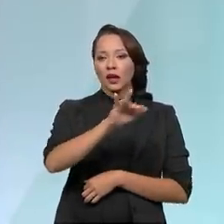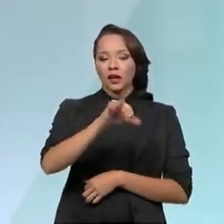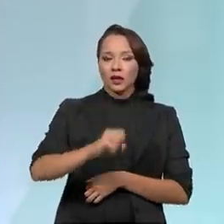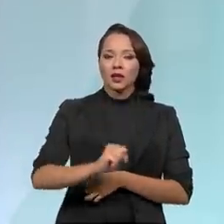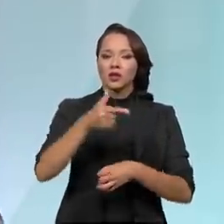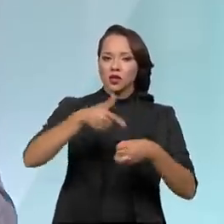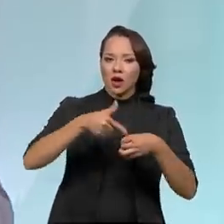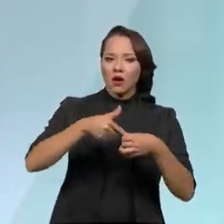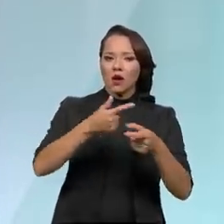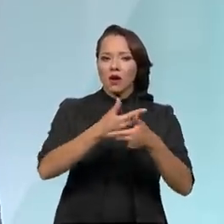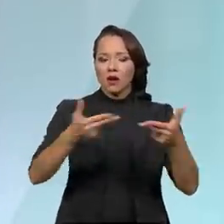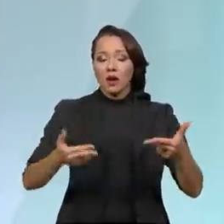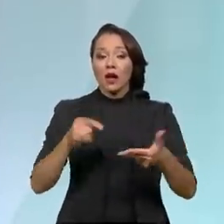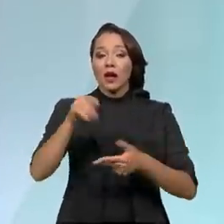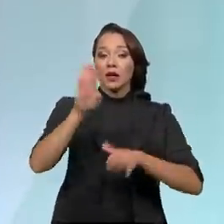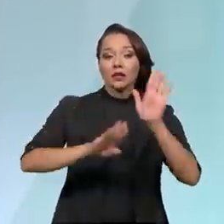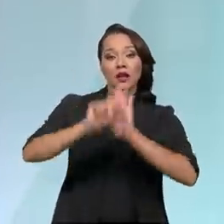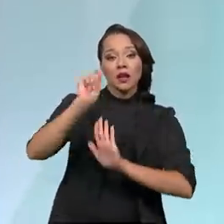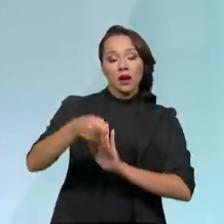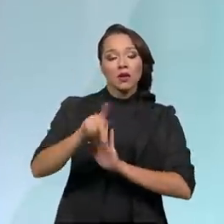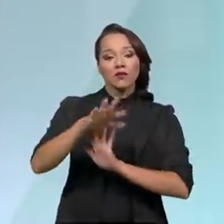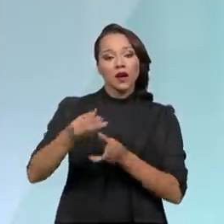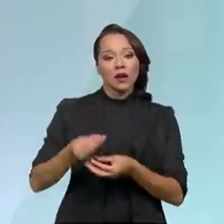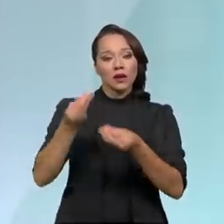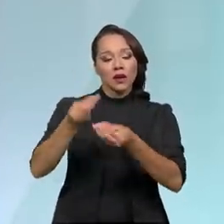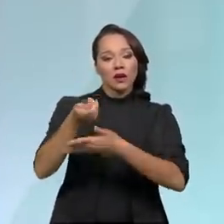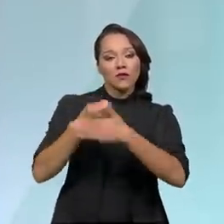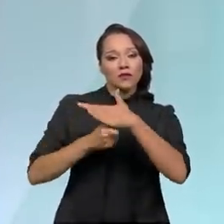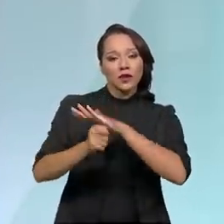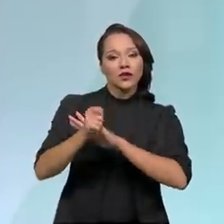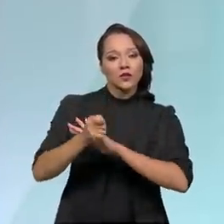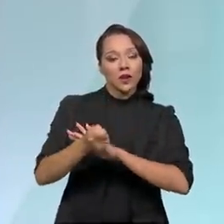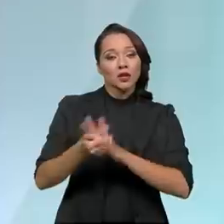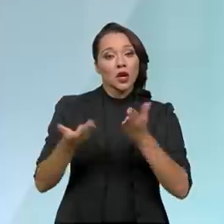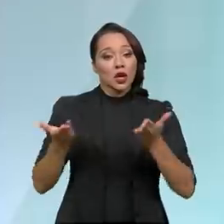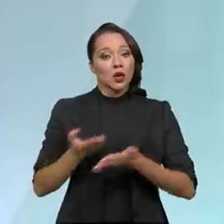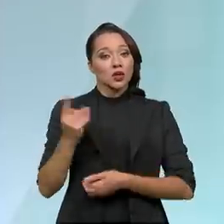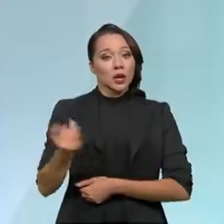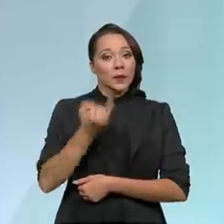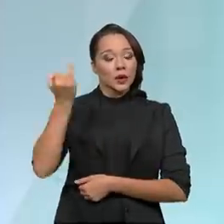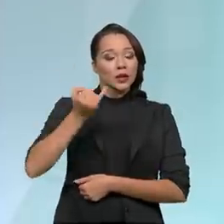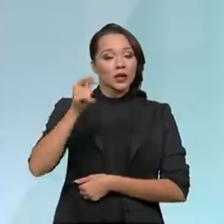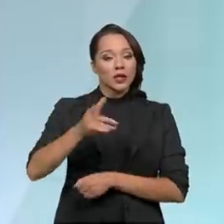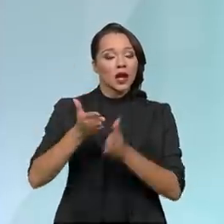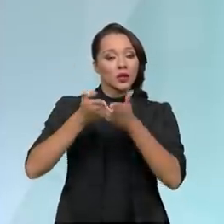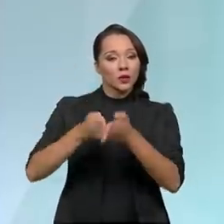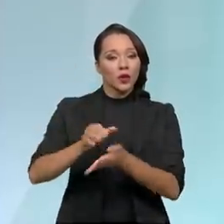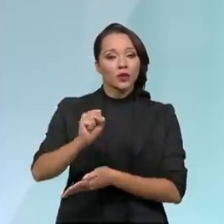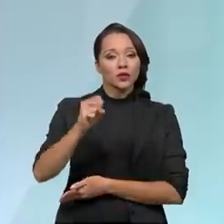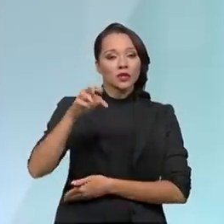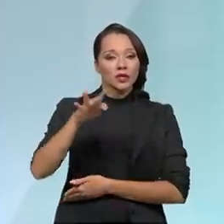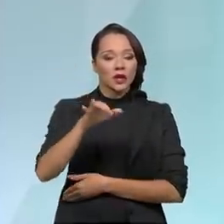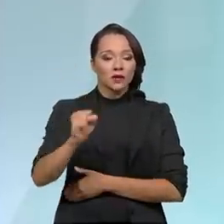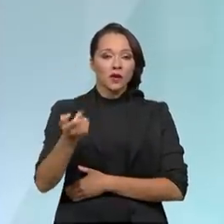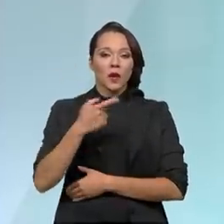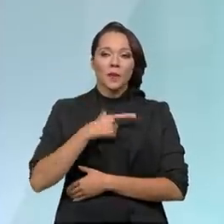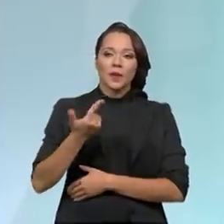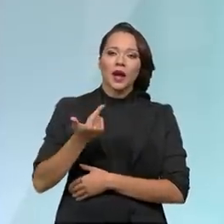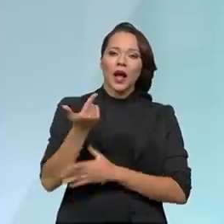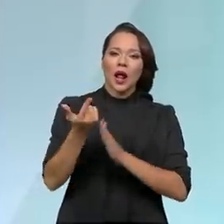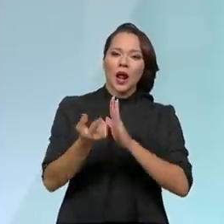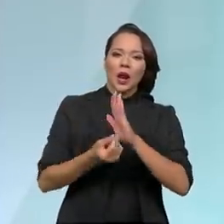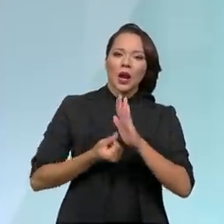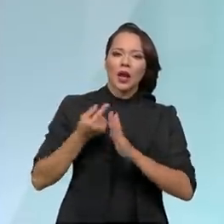terminal, esse leilão vai proporcionar investimentos naquilo que hoje é gargalo no Porto de Santos para a movimentação de líquidos,